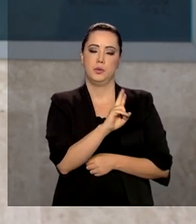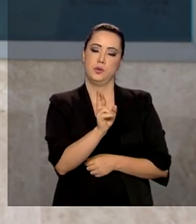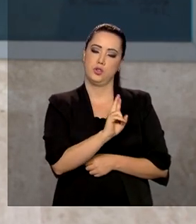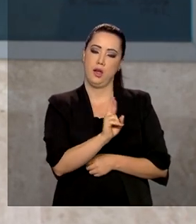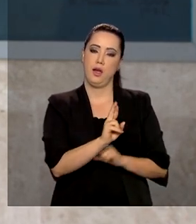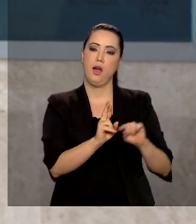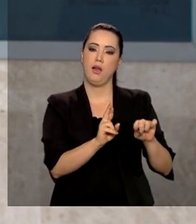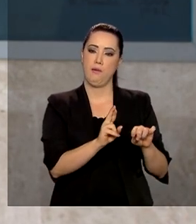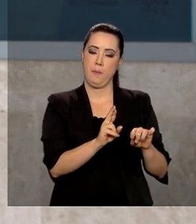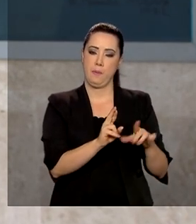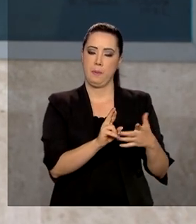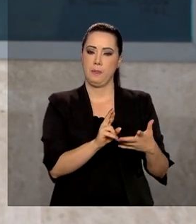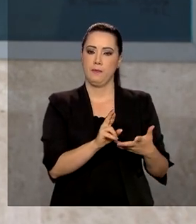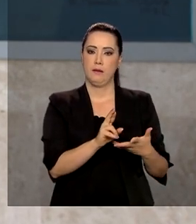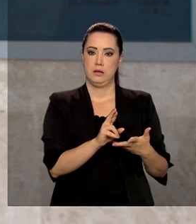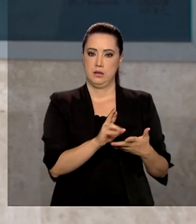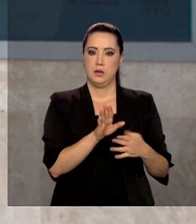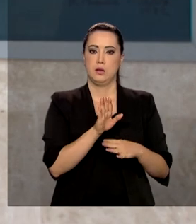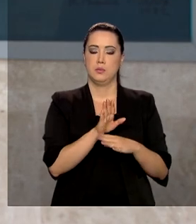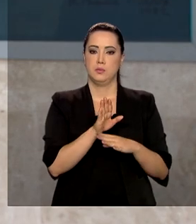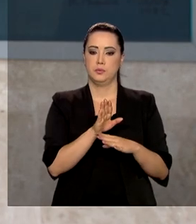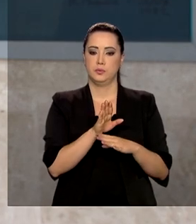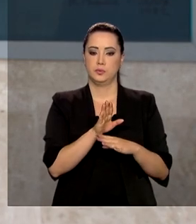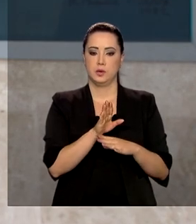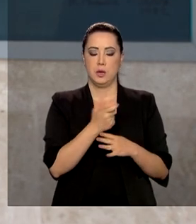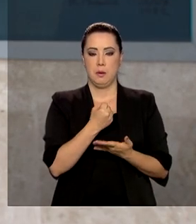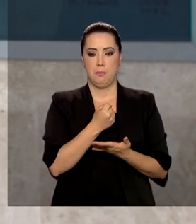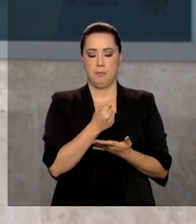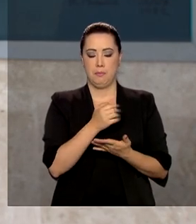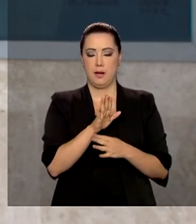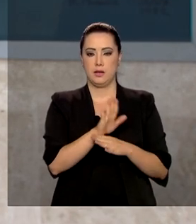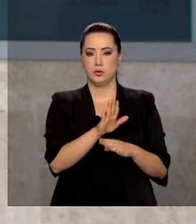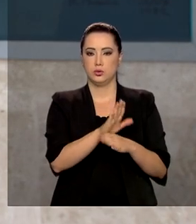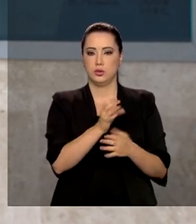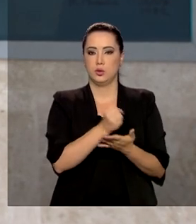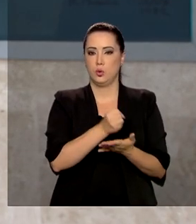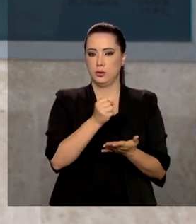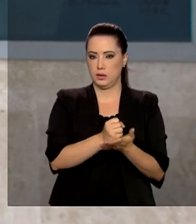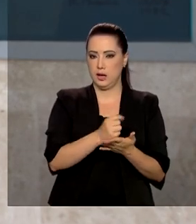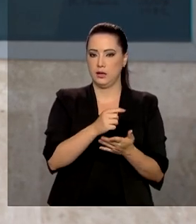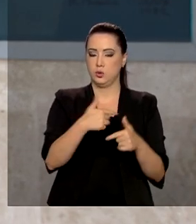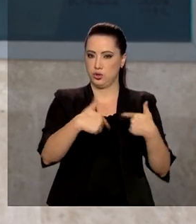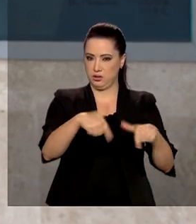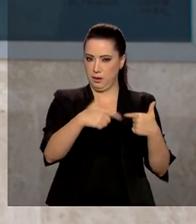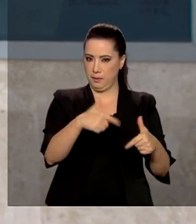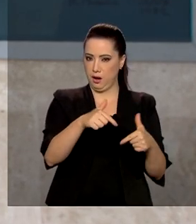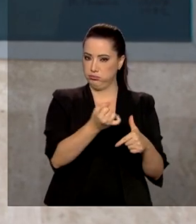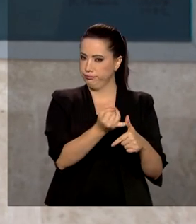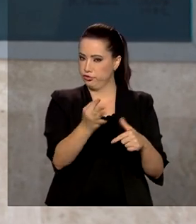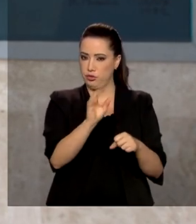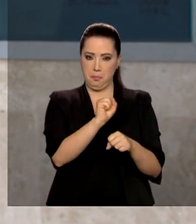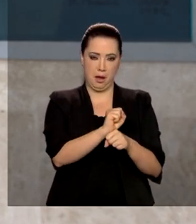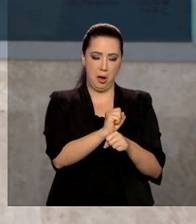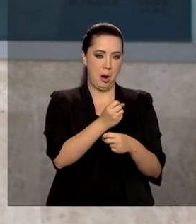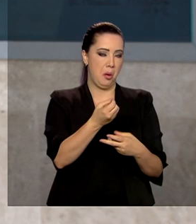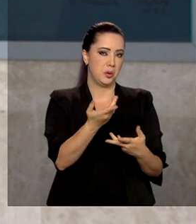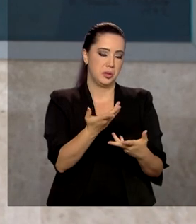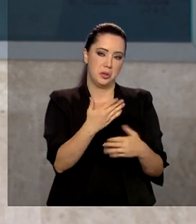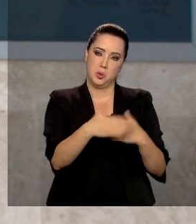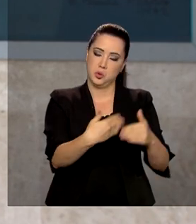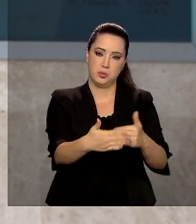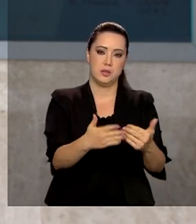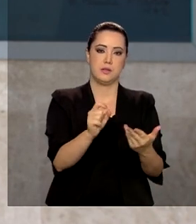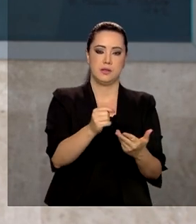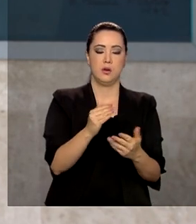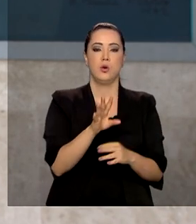reais para o programa de suspensão de contratos e de redução de jornadas de trabalho, que preservou mais de